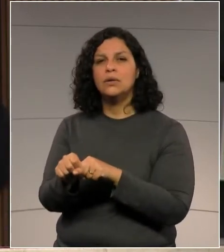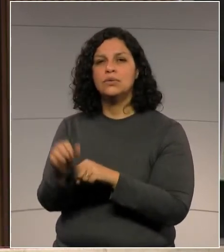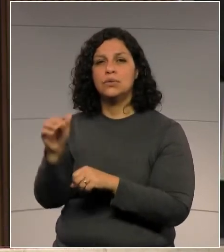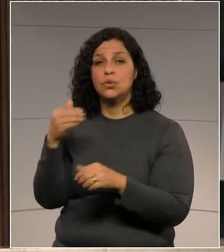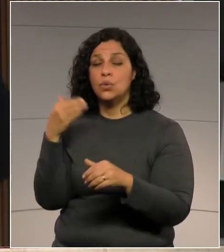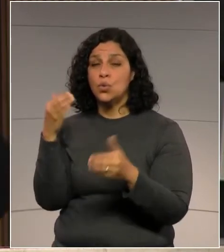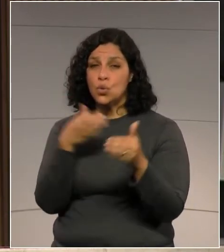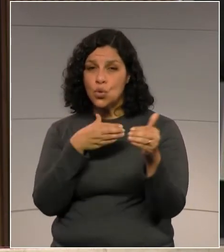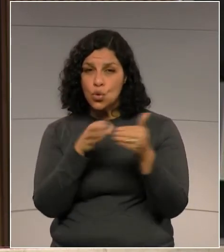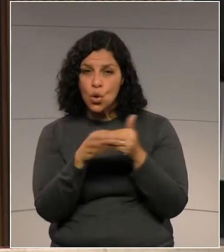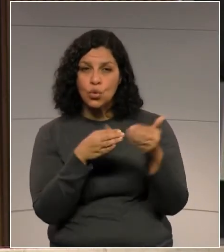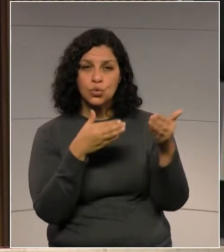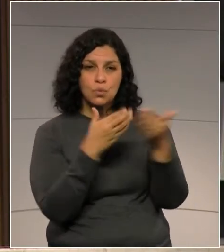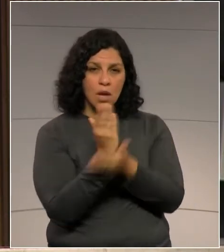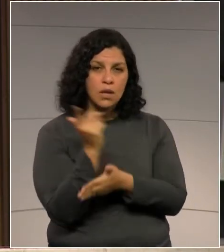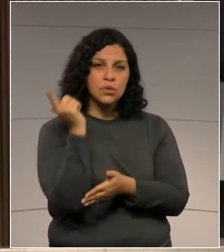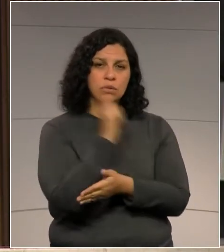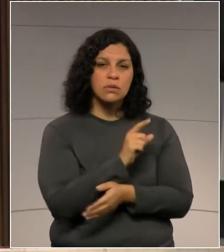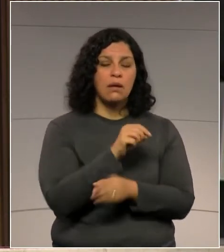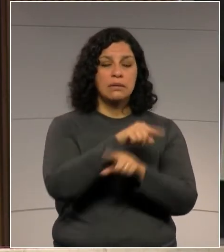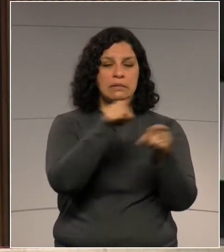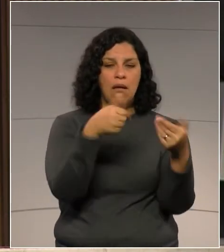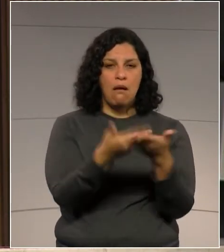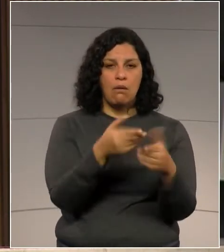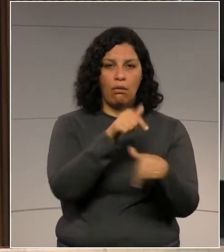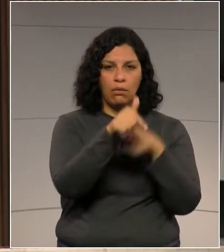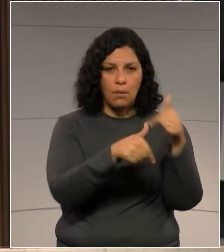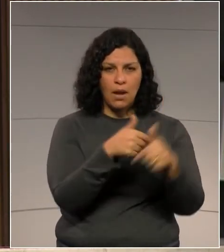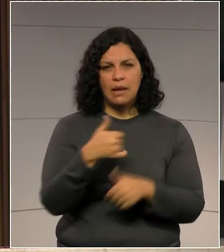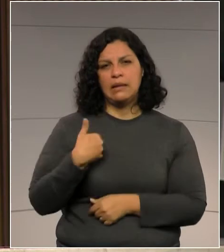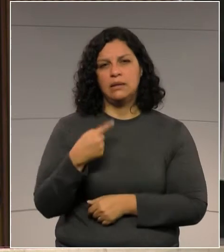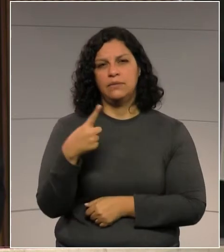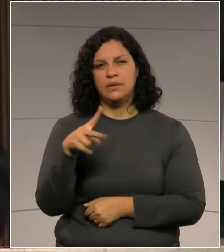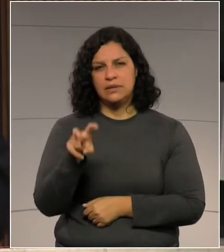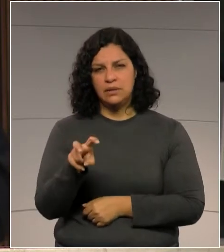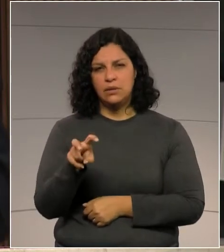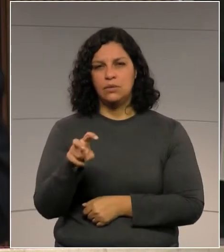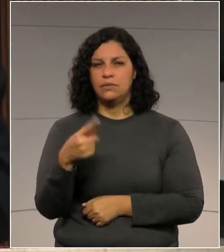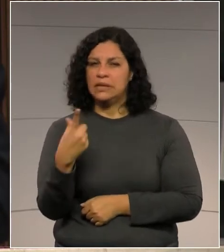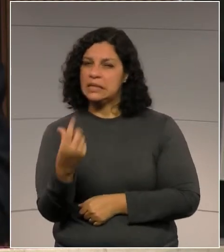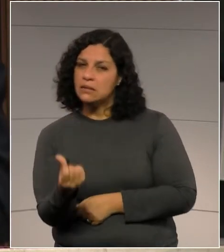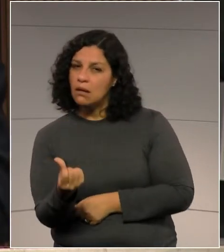no concurso e começar a licionar, é com 25 anos.